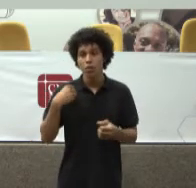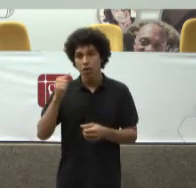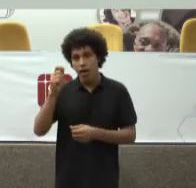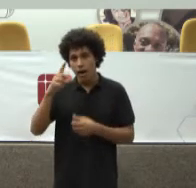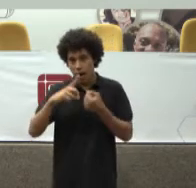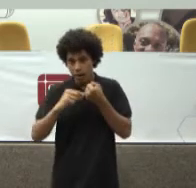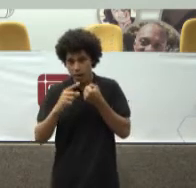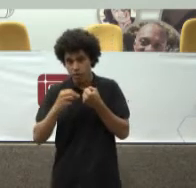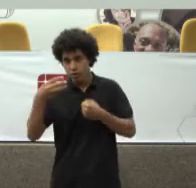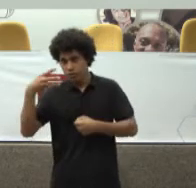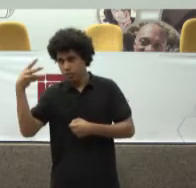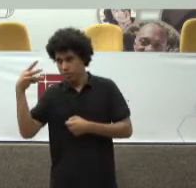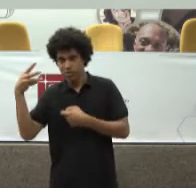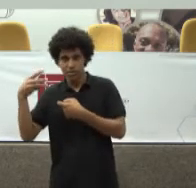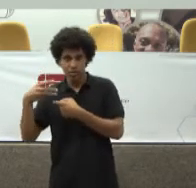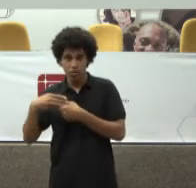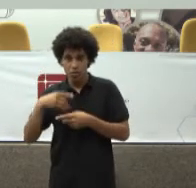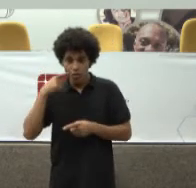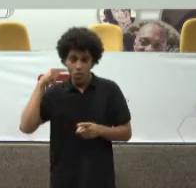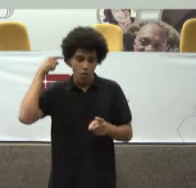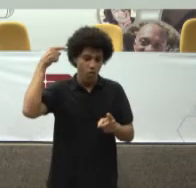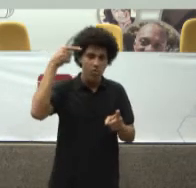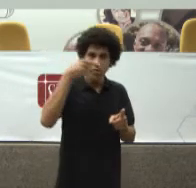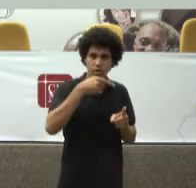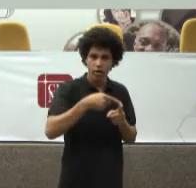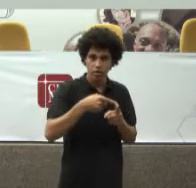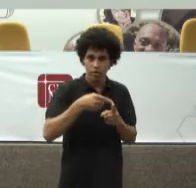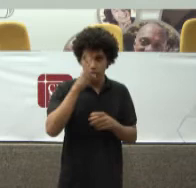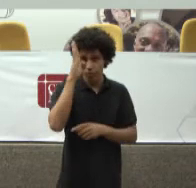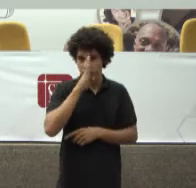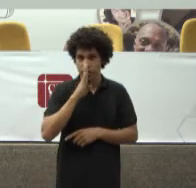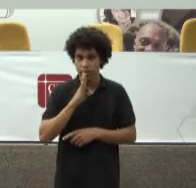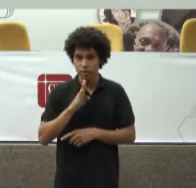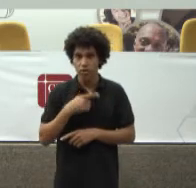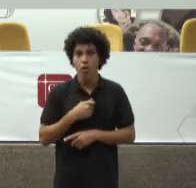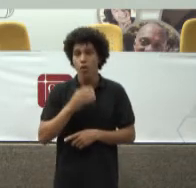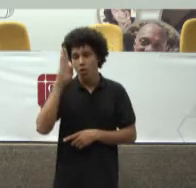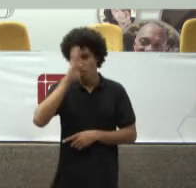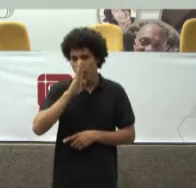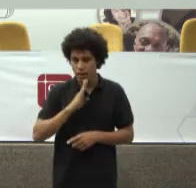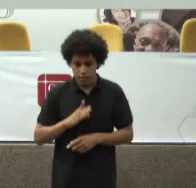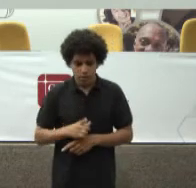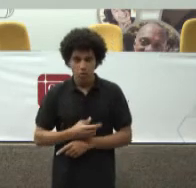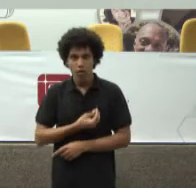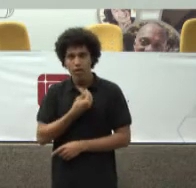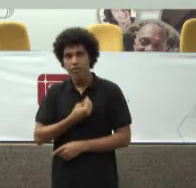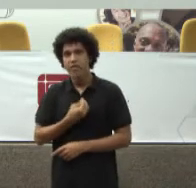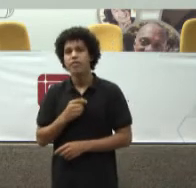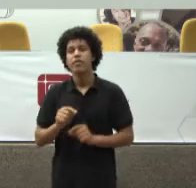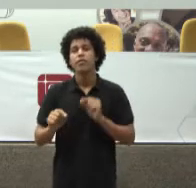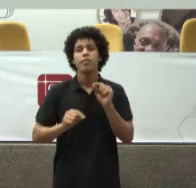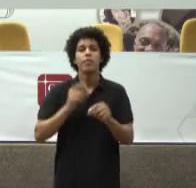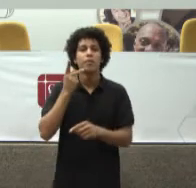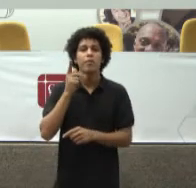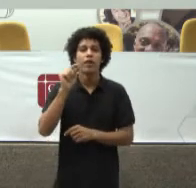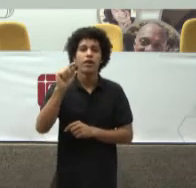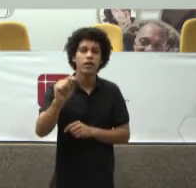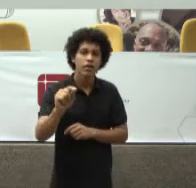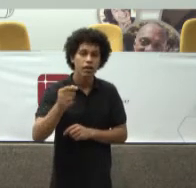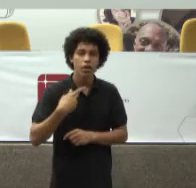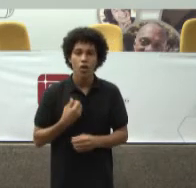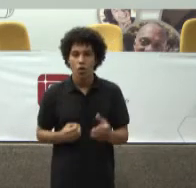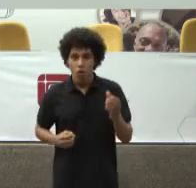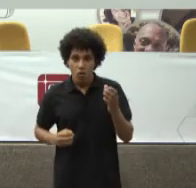objetivo Da nação Isso é O Brasil Existe Para Construir Uma sociedade Livre Justa Solidária